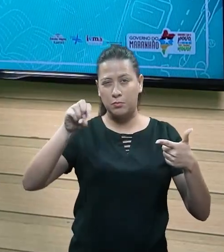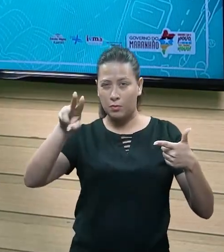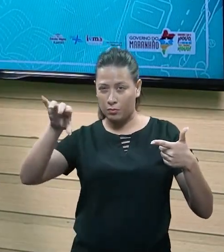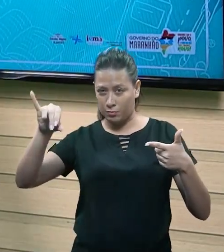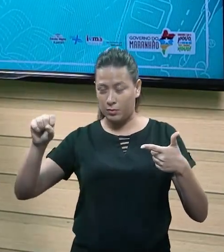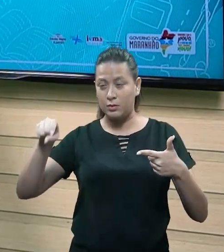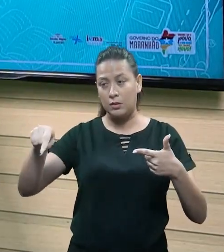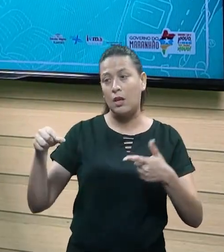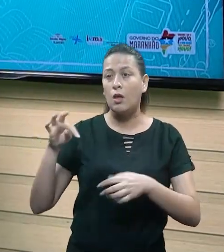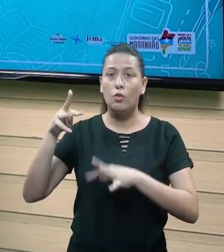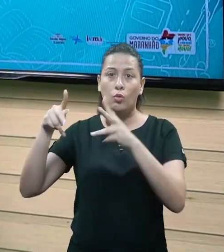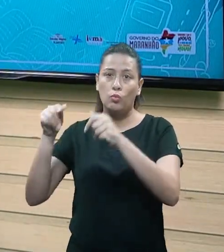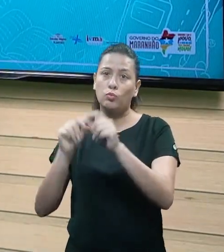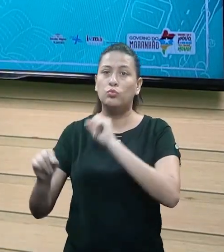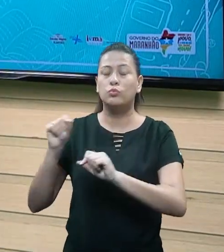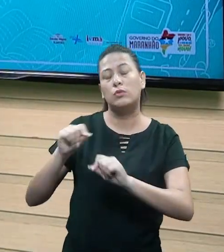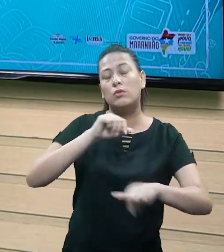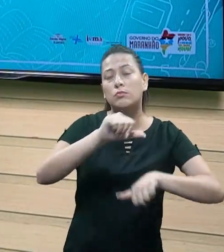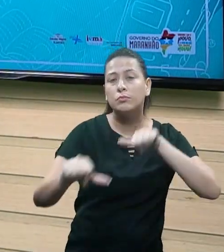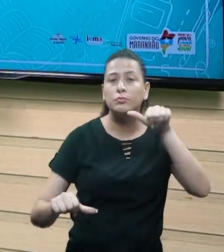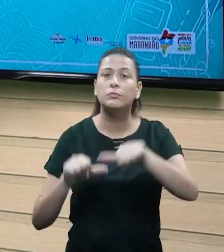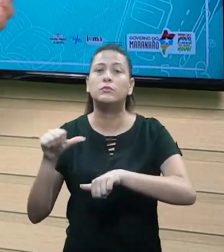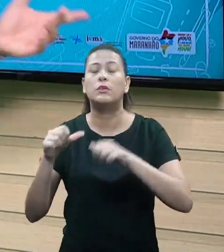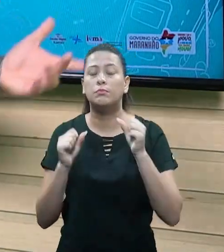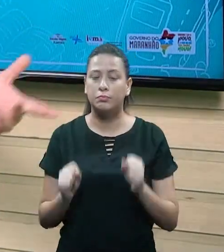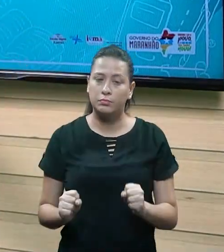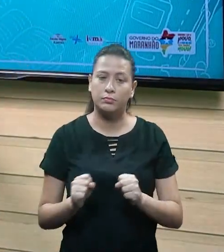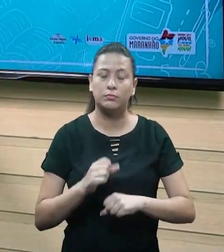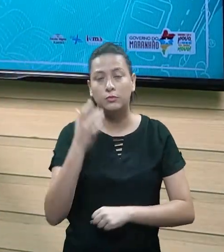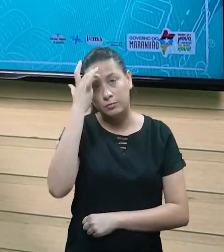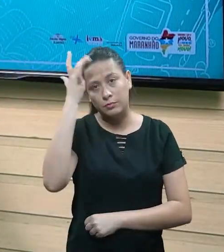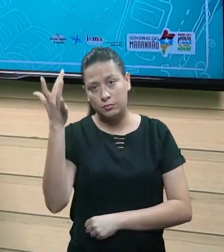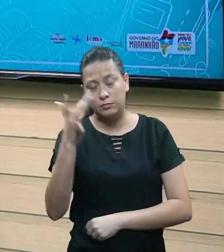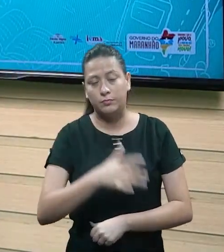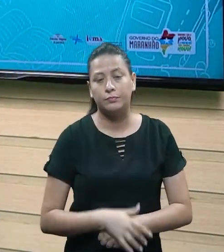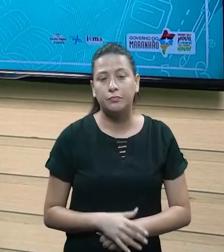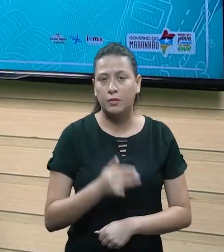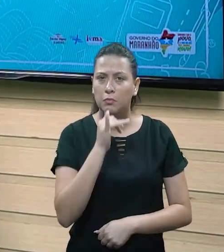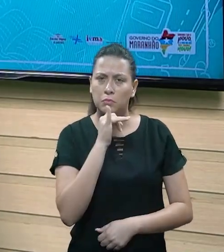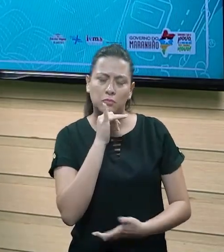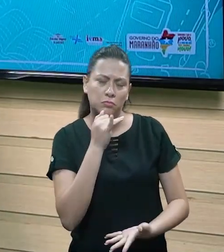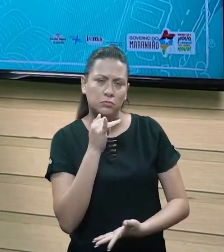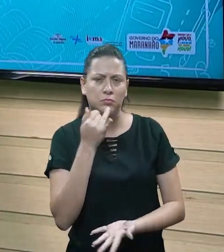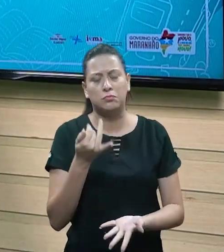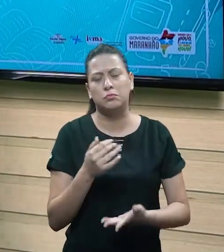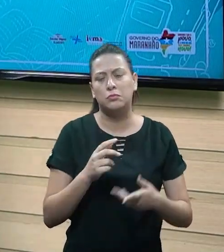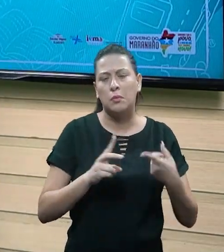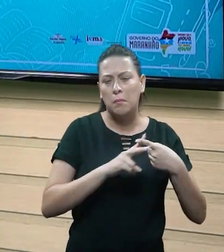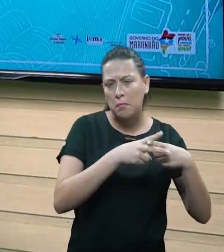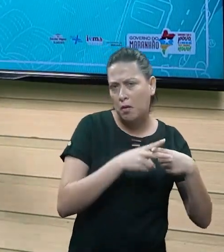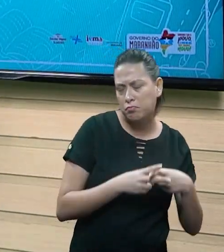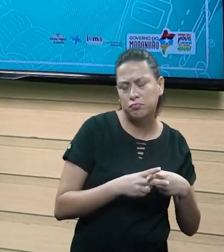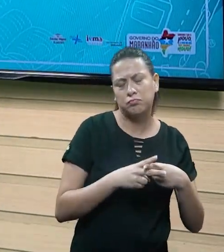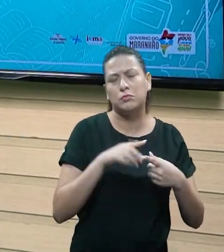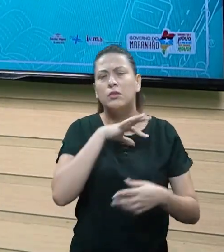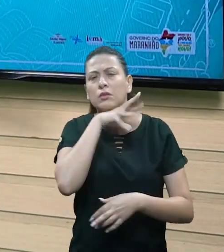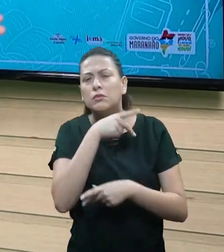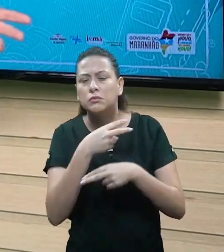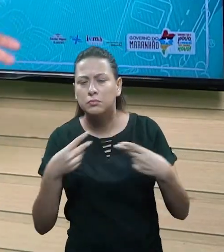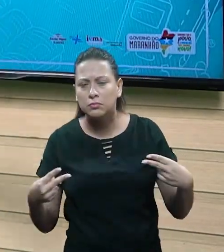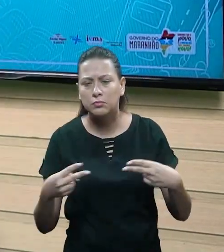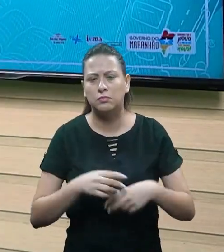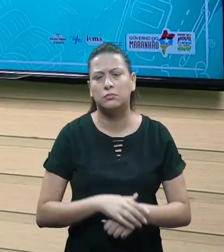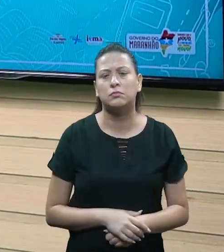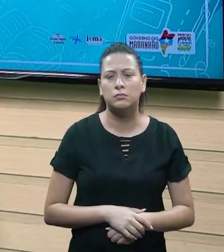No caso de bens imóveis, é tudo aquilo que eu consigo locomover. É aquilo que pode ser removido facilmente, tá? No caso de equipamentos, no caso de máquinas,